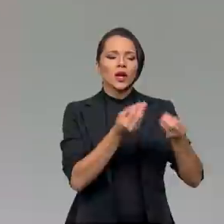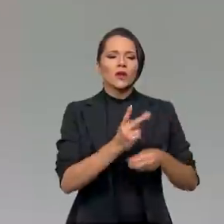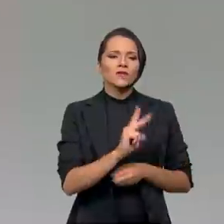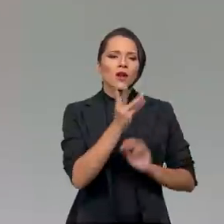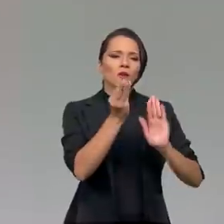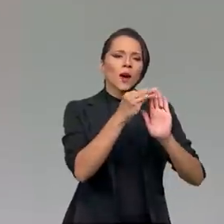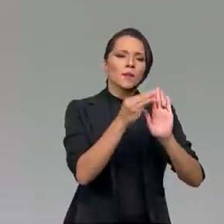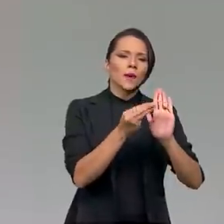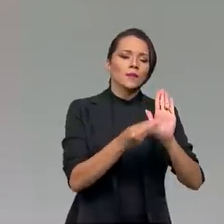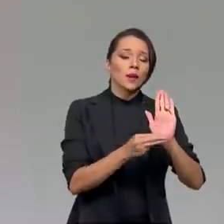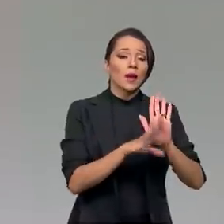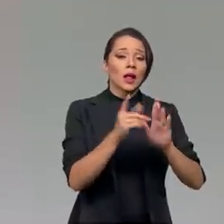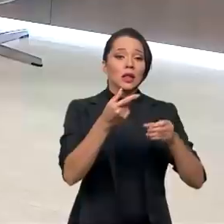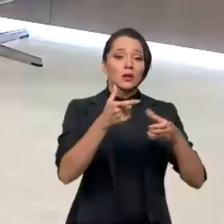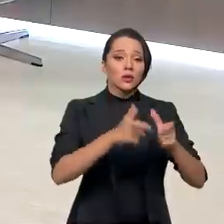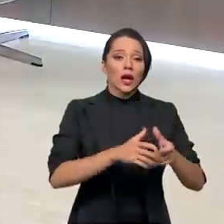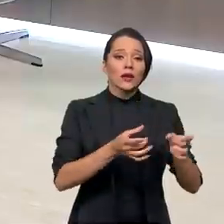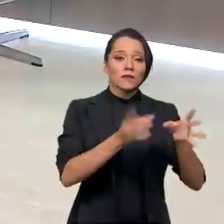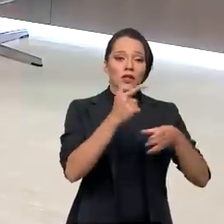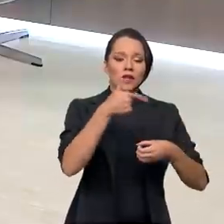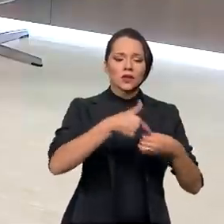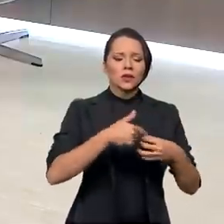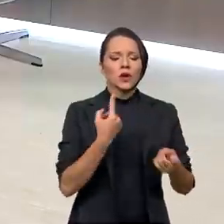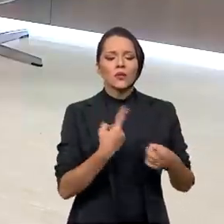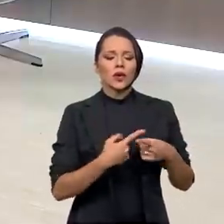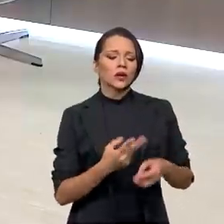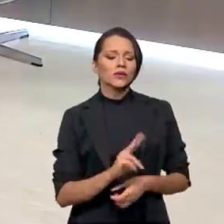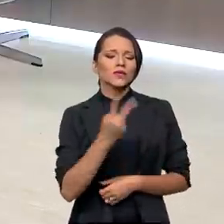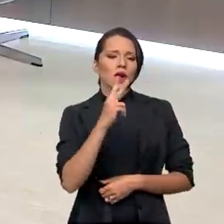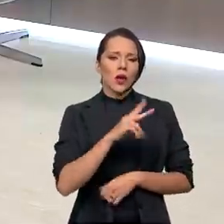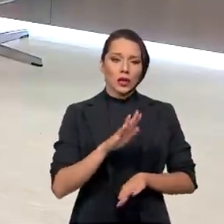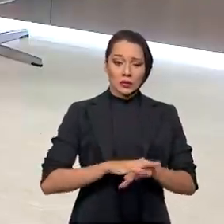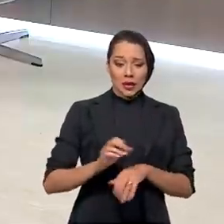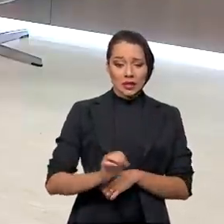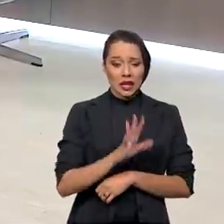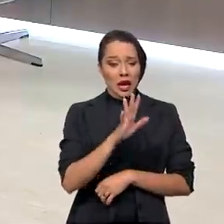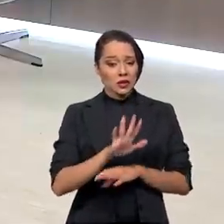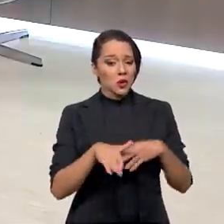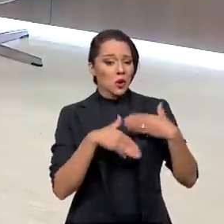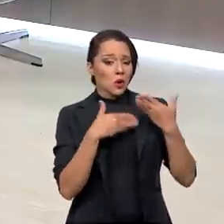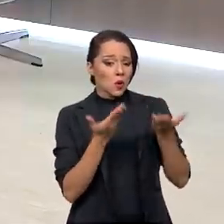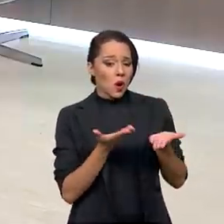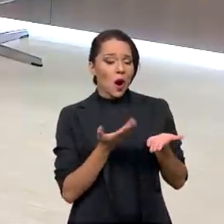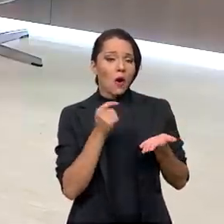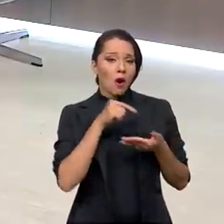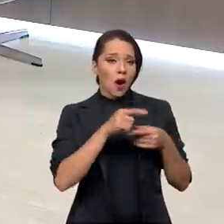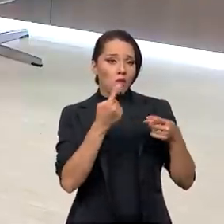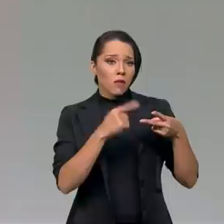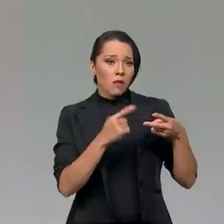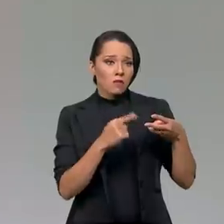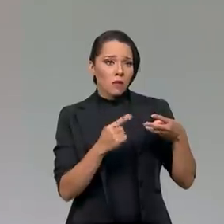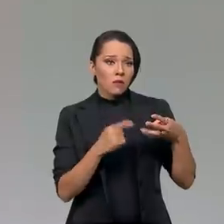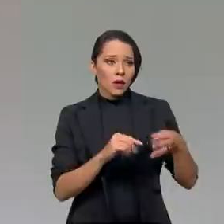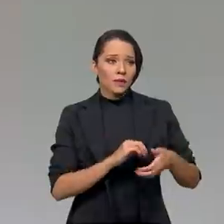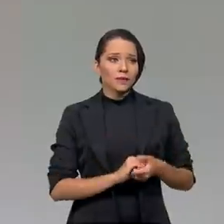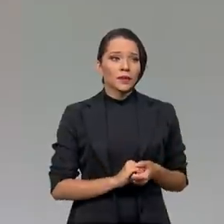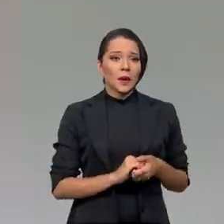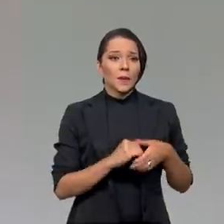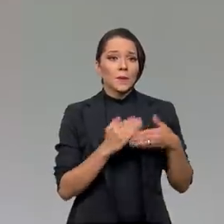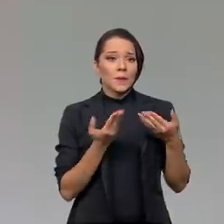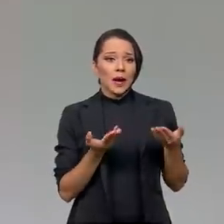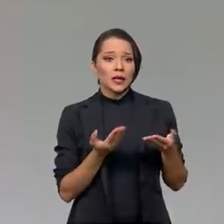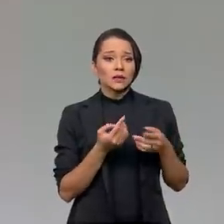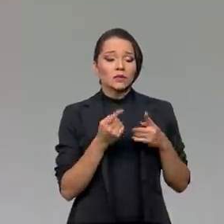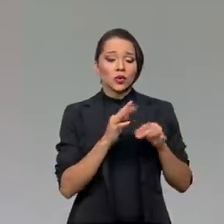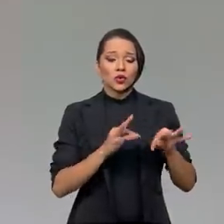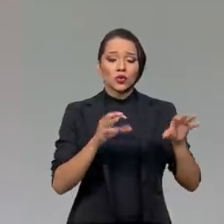preços nos postos de gasolina, por que os combustíveis estão aumentando, quais são os fatores internos e externos, mas por conta